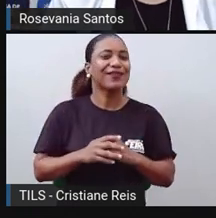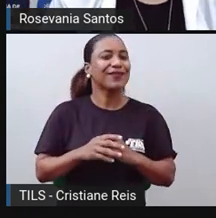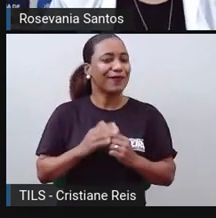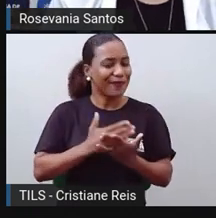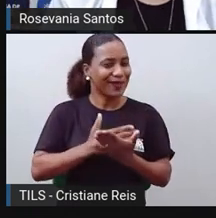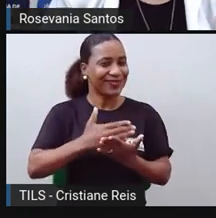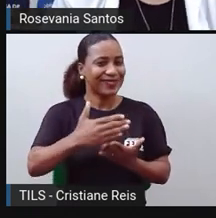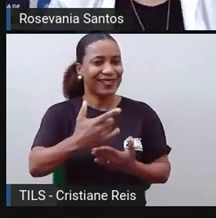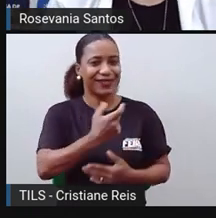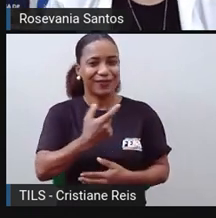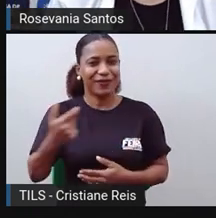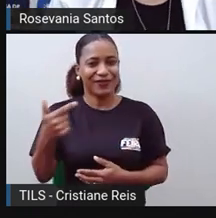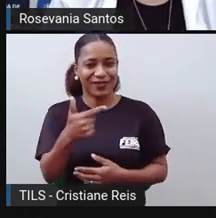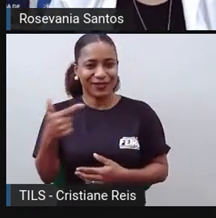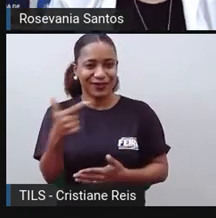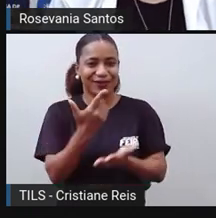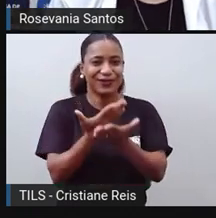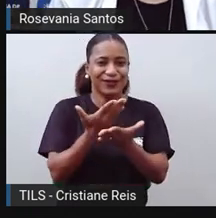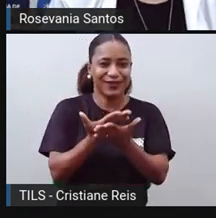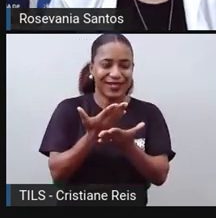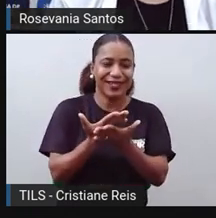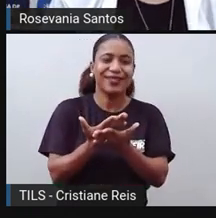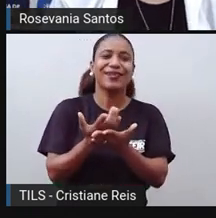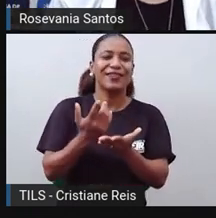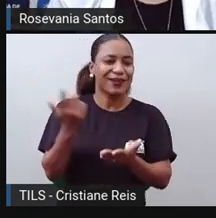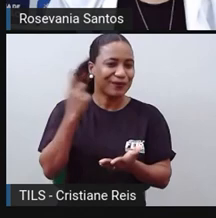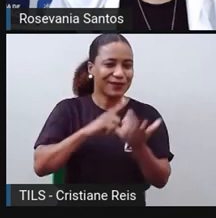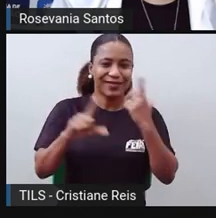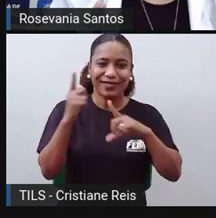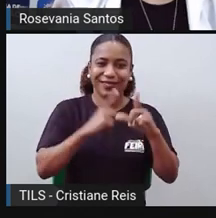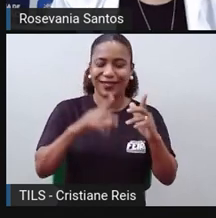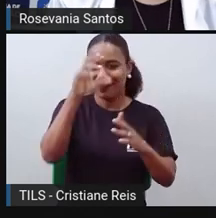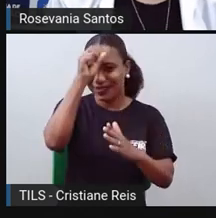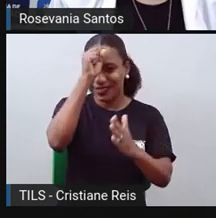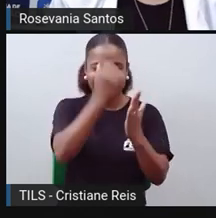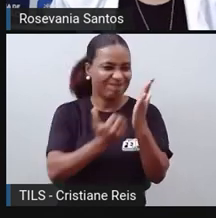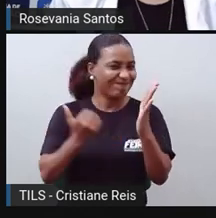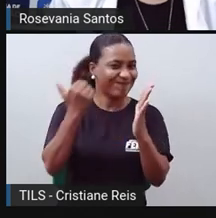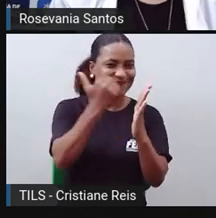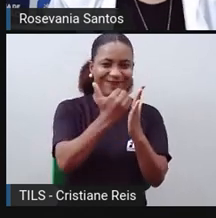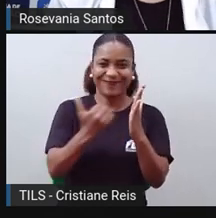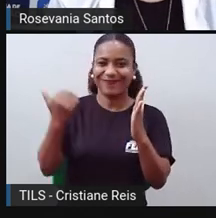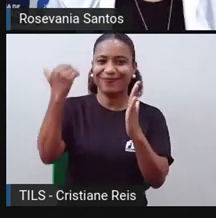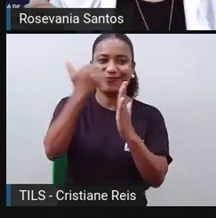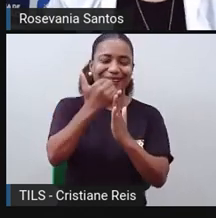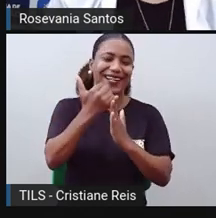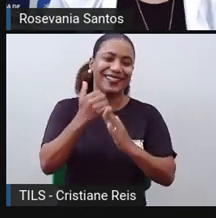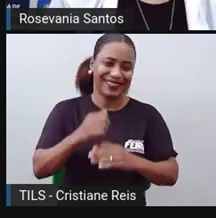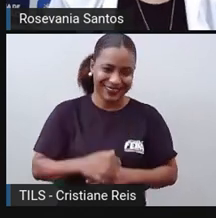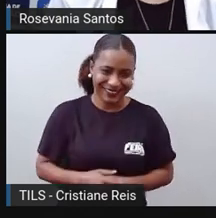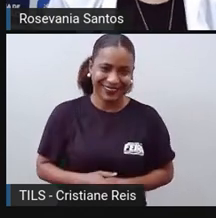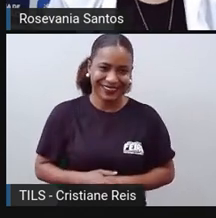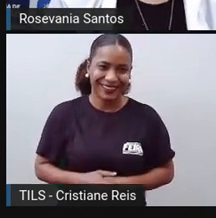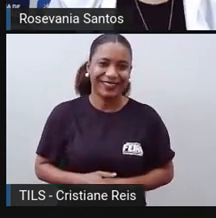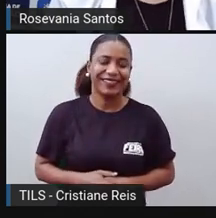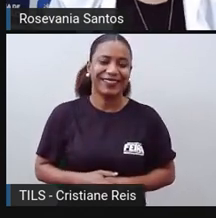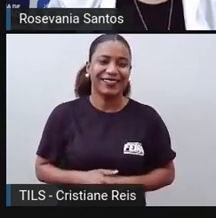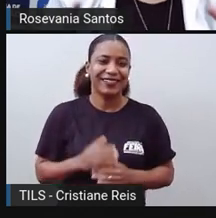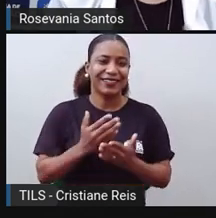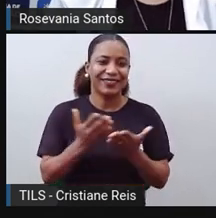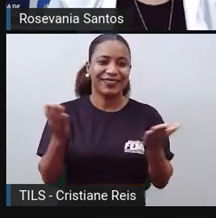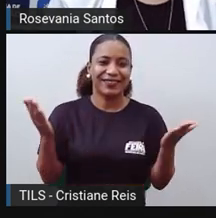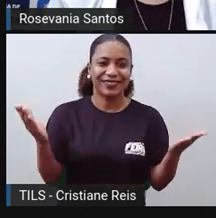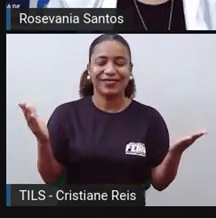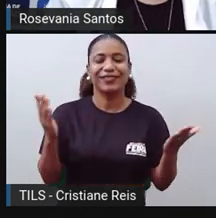poder tirar até o atraso que nós tivemos nesses dois anos, no ano 2021, com relação à aprendizagem. Então, eu